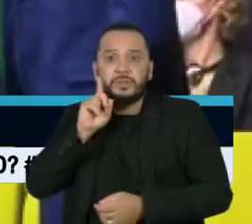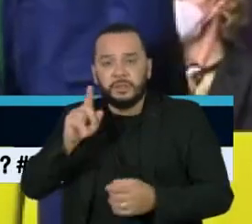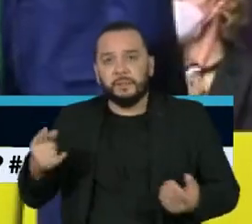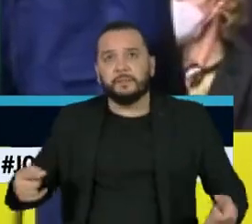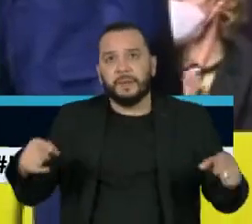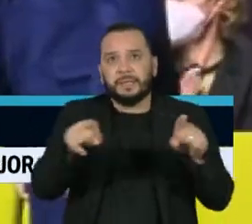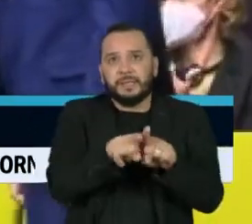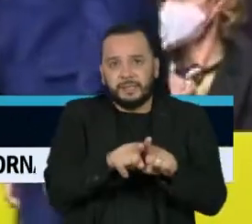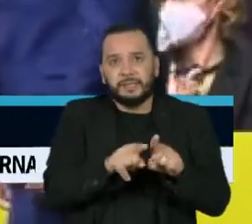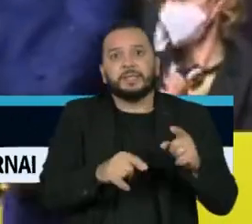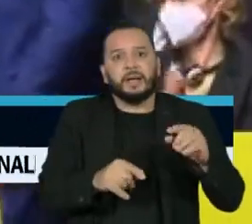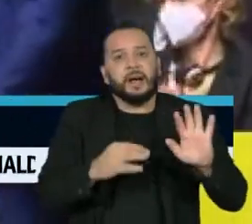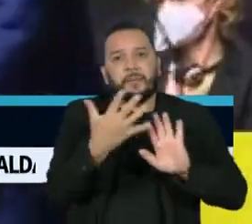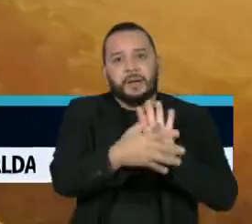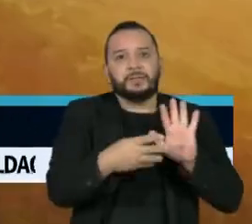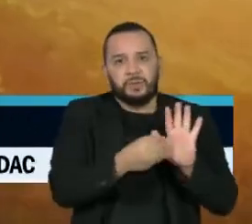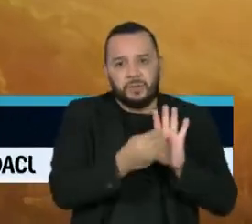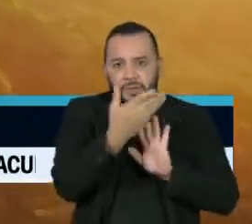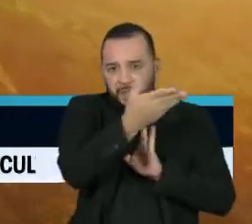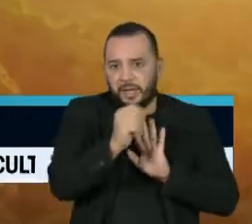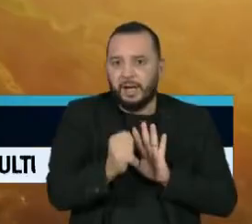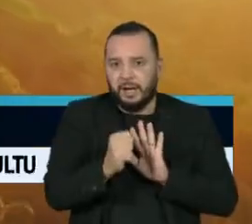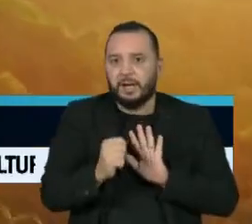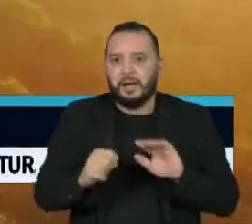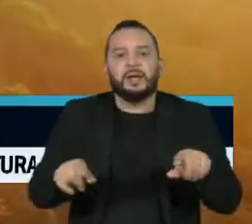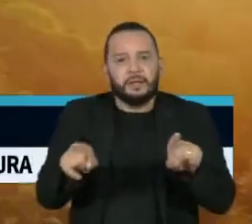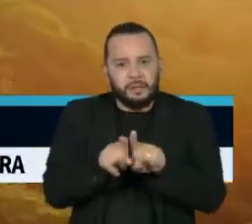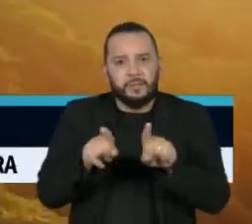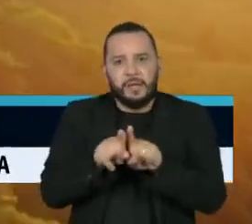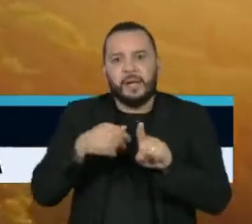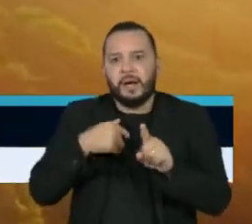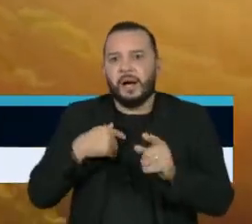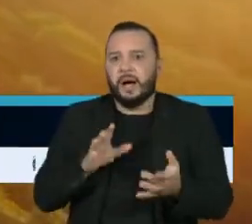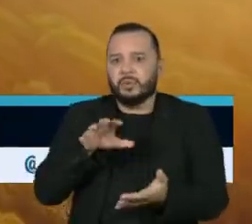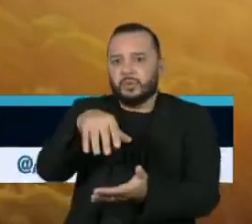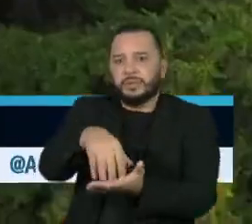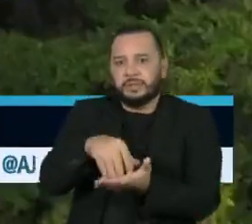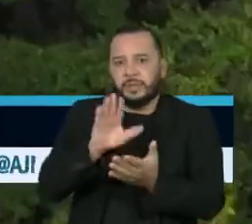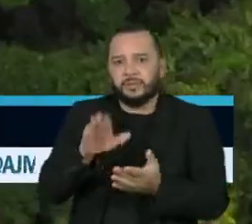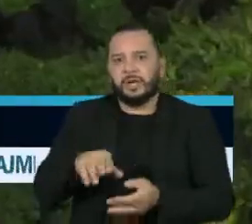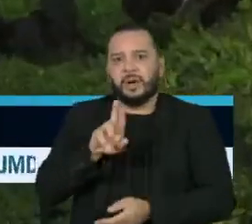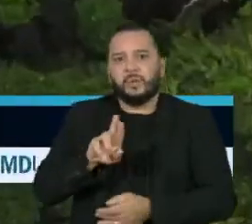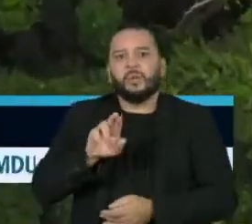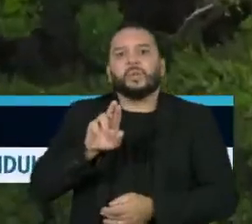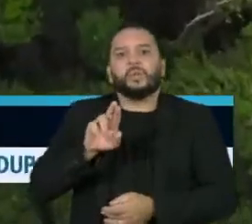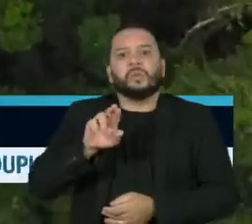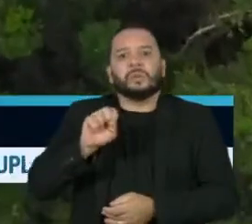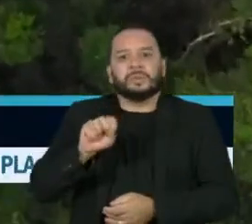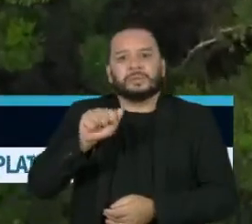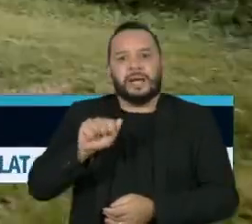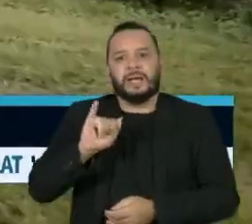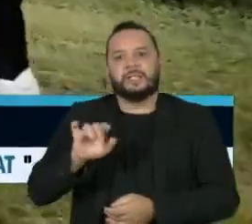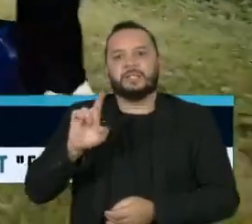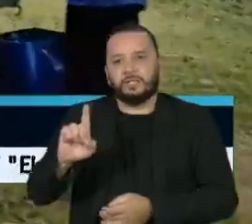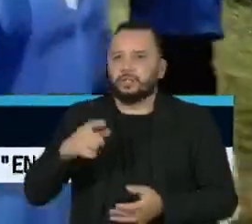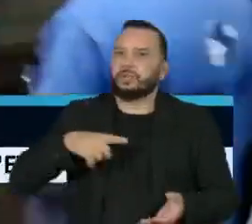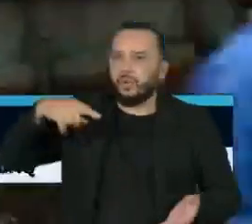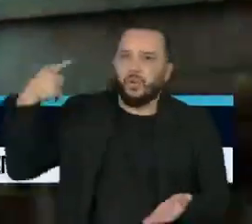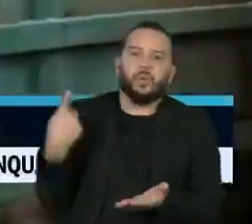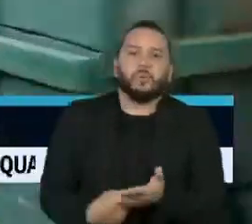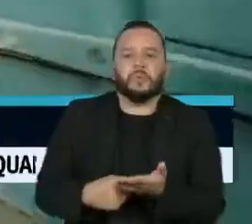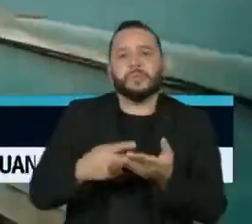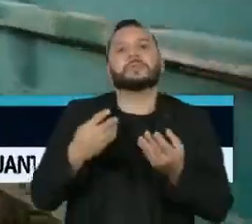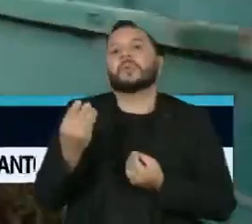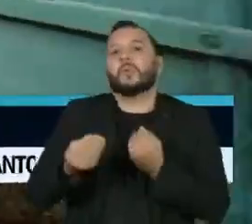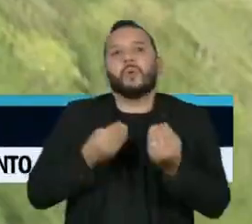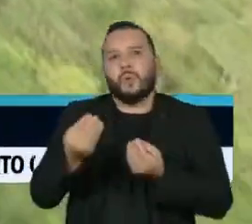política ambiental na Amazônia Legal. A Agência Norte-Americana para o Desenvolvimento Internacional, o ZAID, se compromete em apoiar